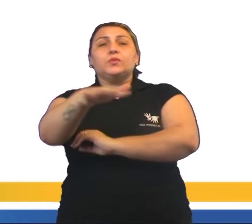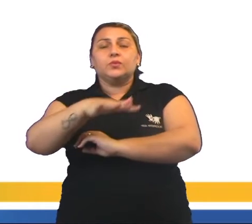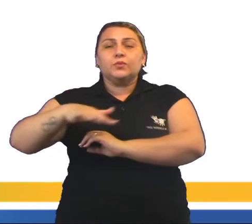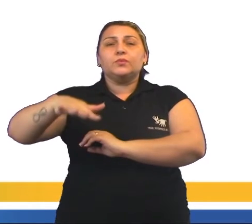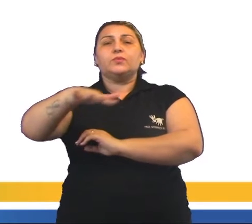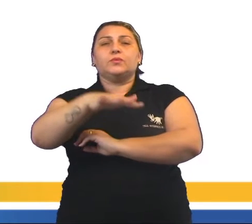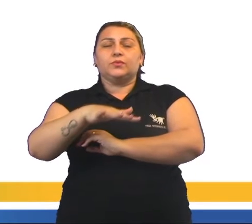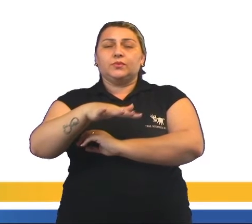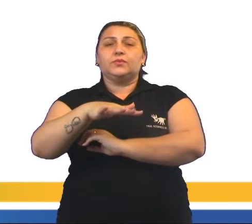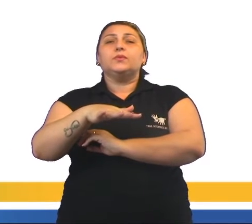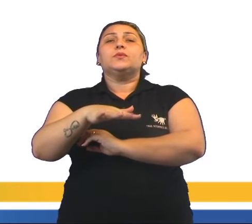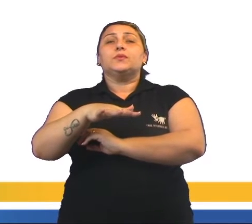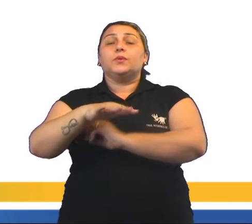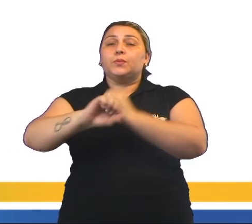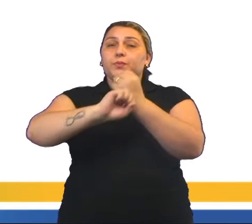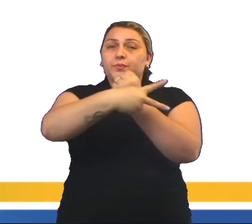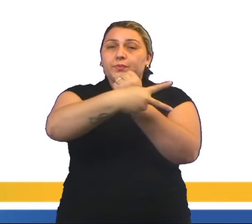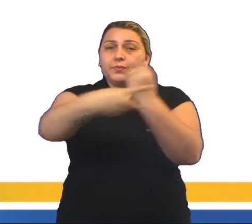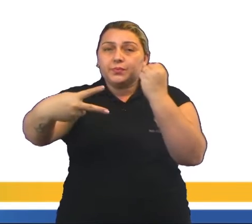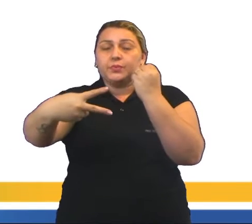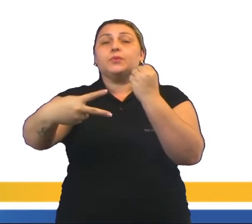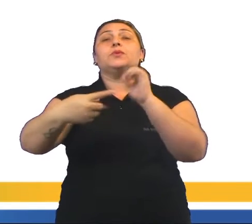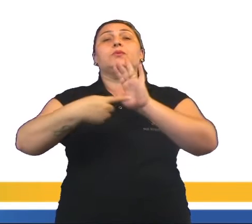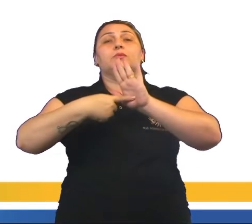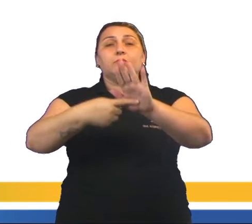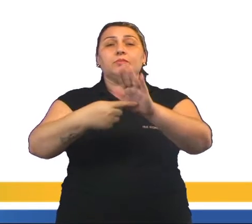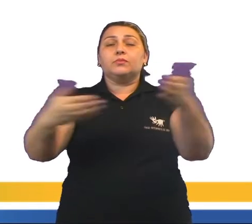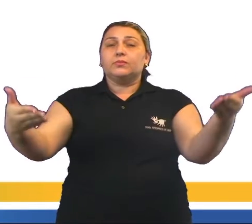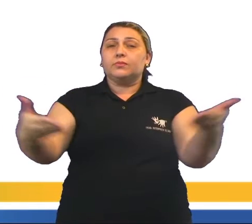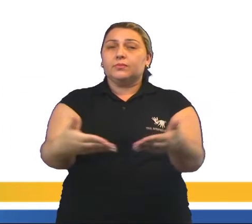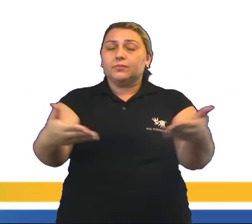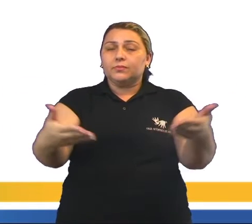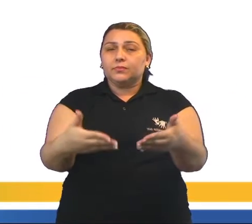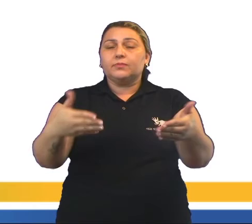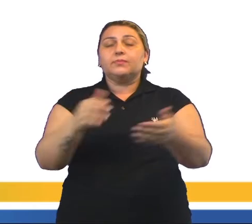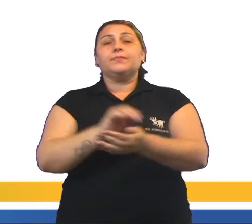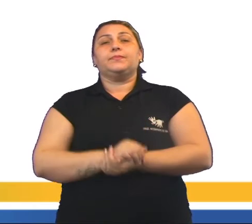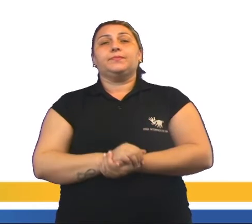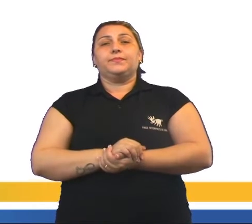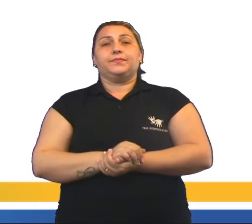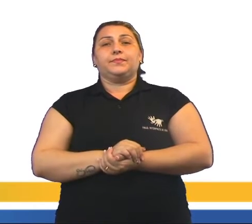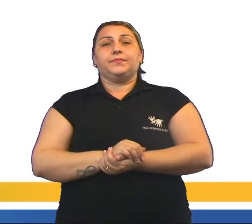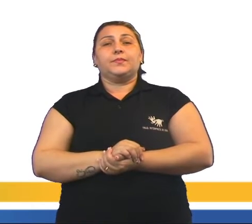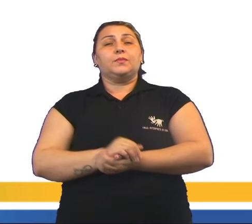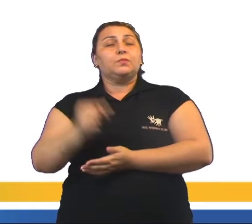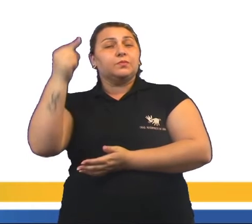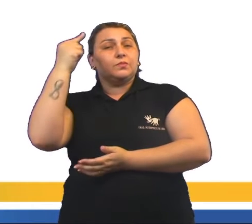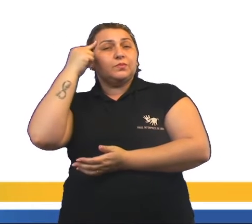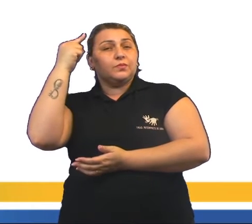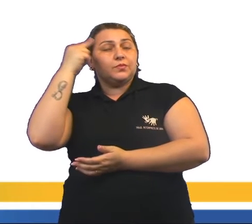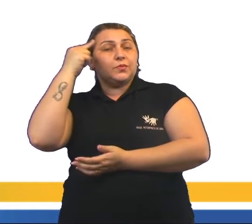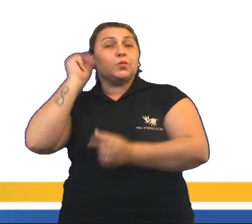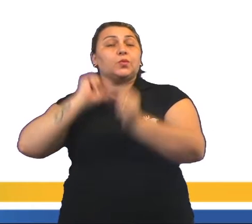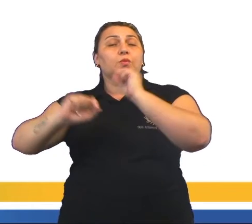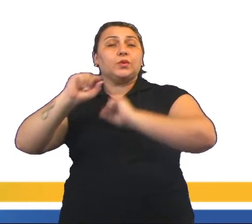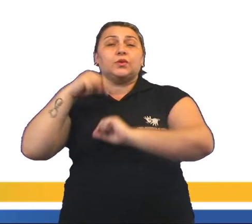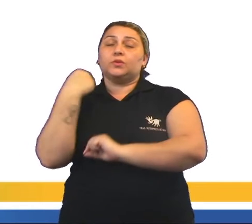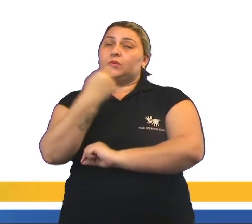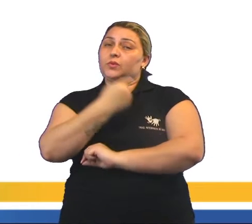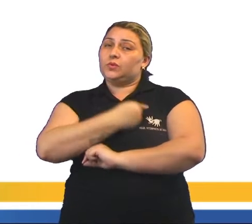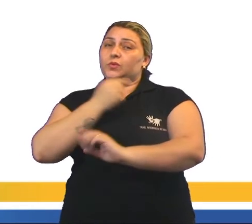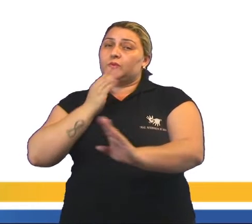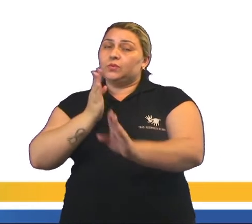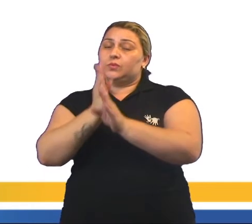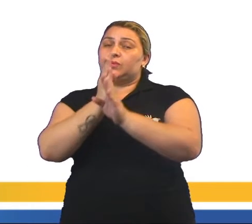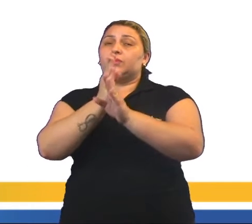essas consequências que eu acabei de mencionar, elas acabam refletindo, elas acabam que nós